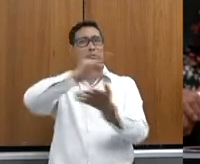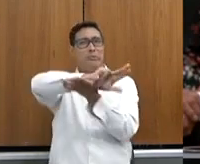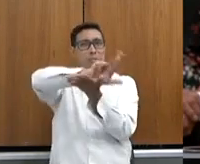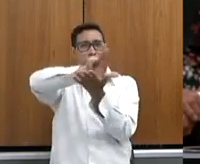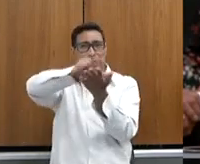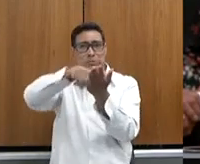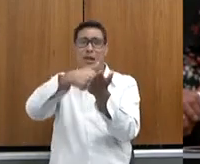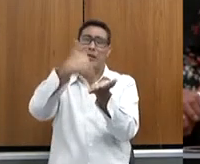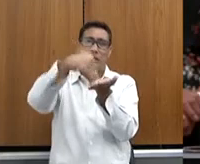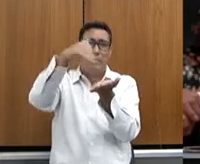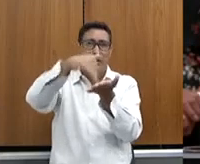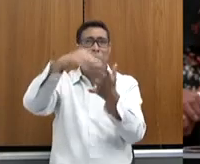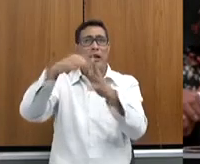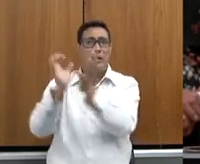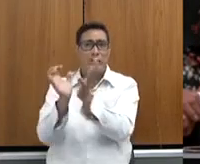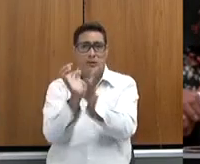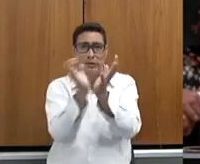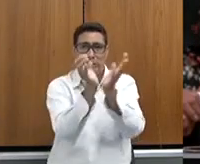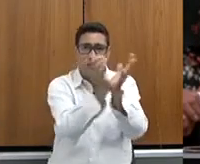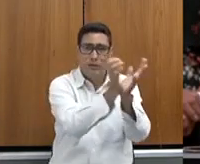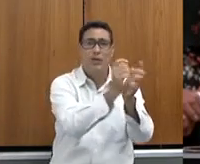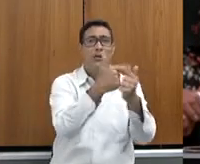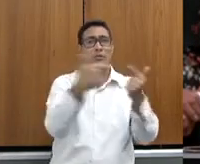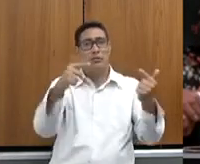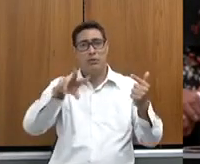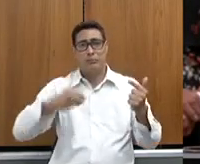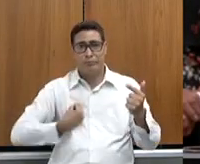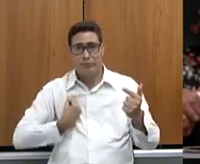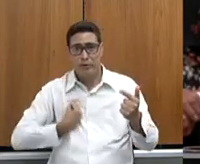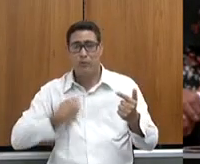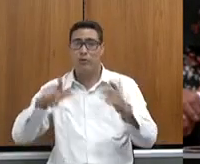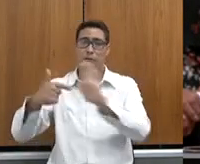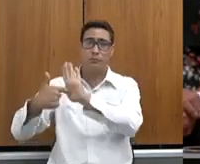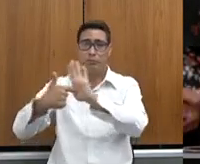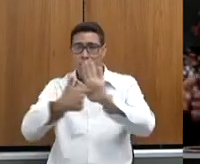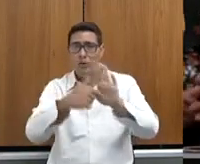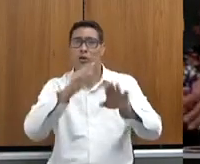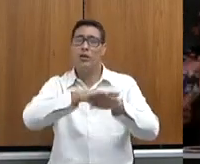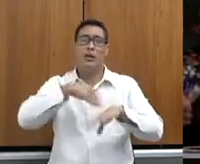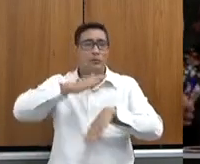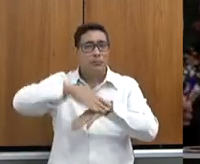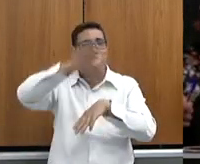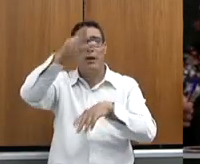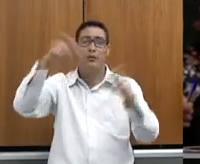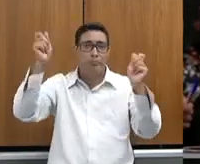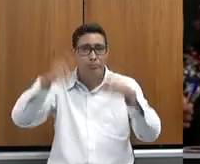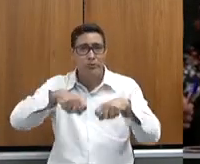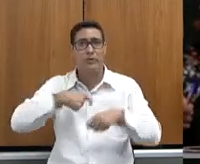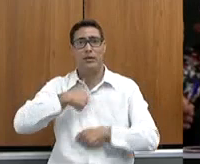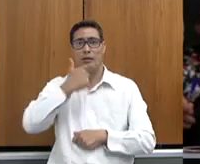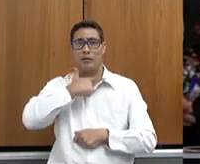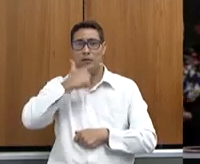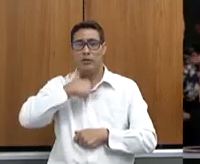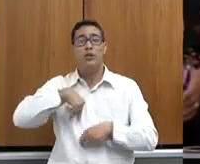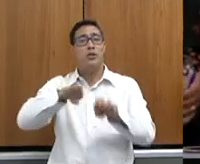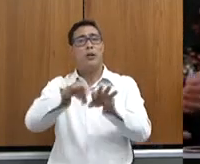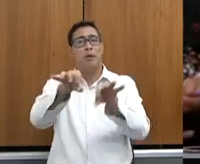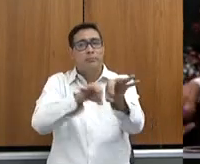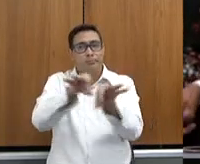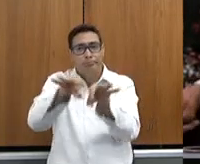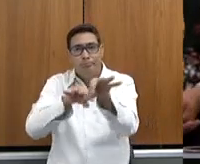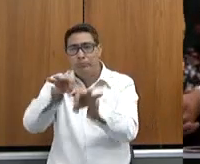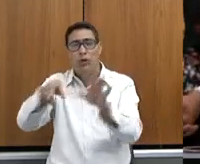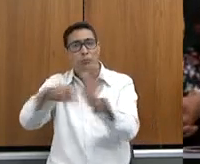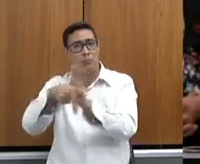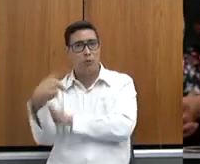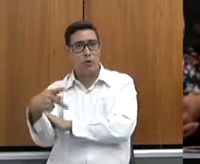Secretaria, Secretaria de Cultura, e a gente mostrando cada vez mais o potencial do queijo, o modo de fazer o queijo Minas